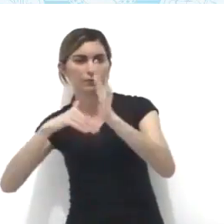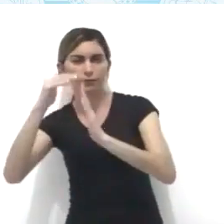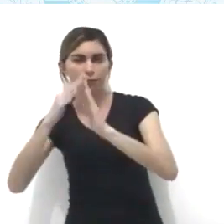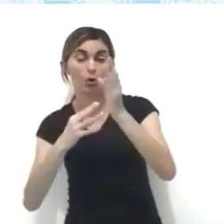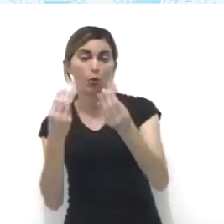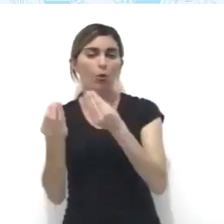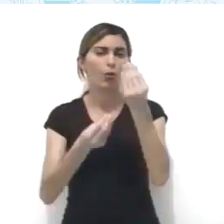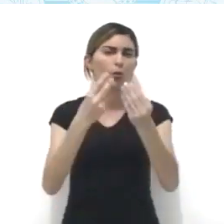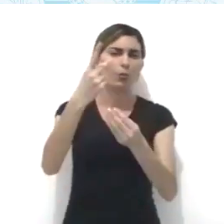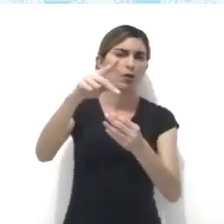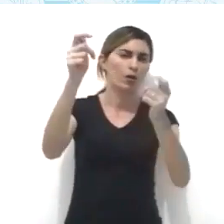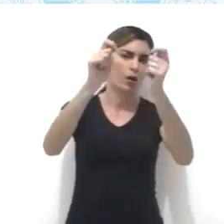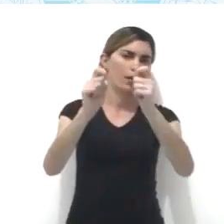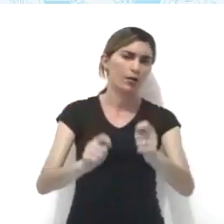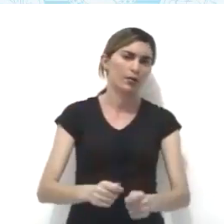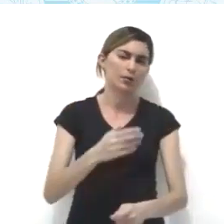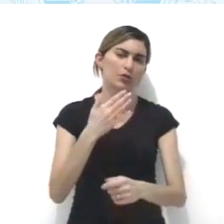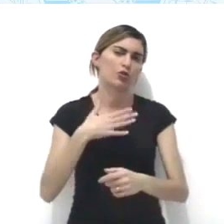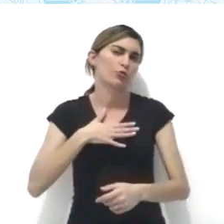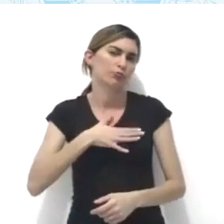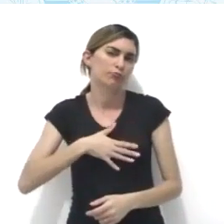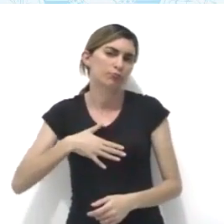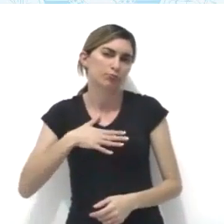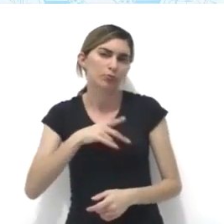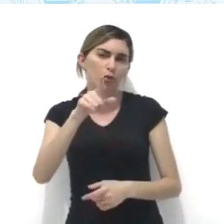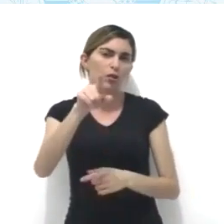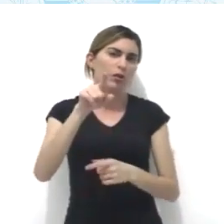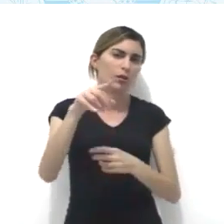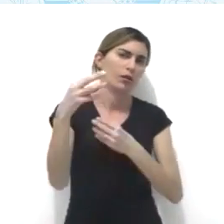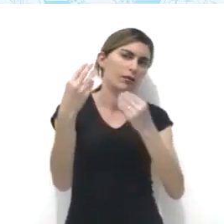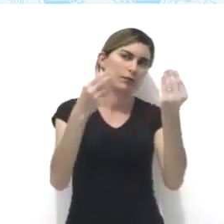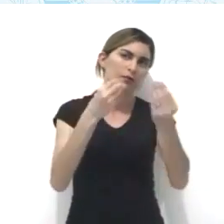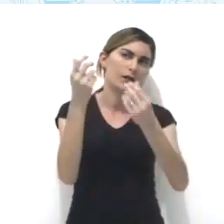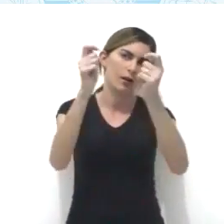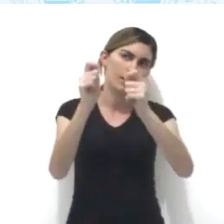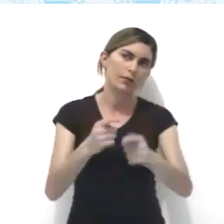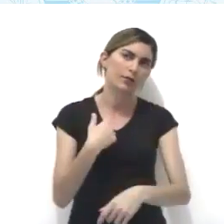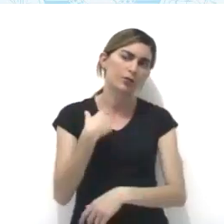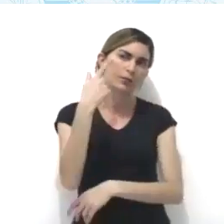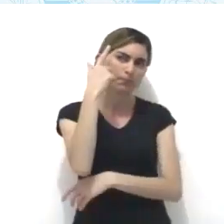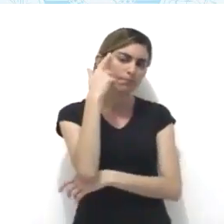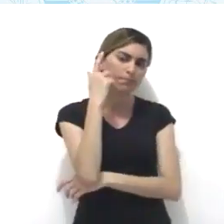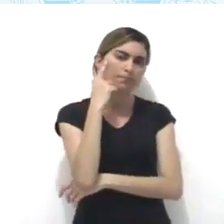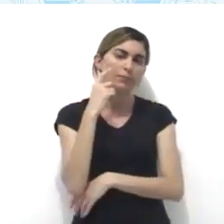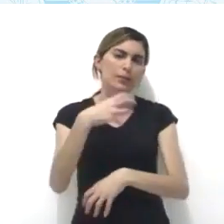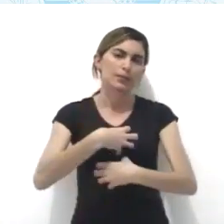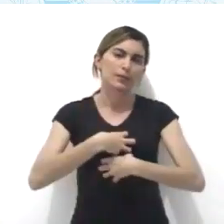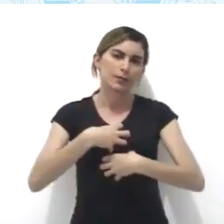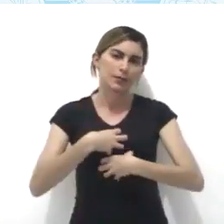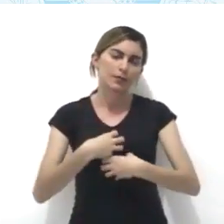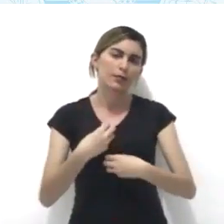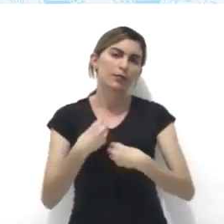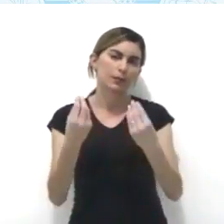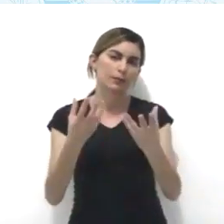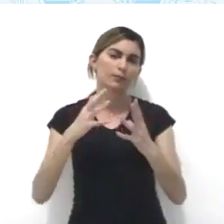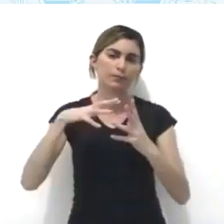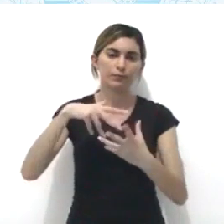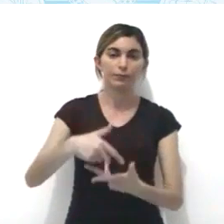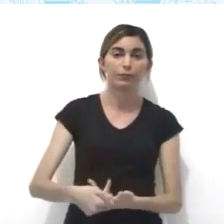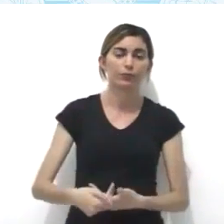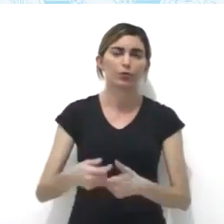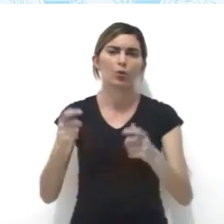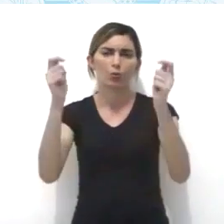como aquele seu artista preferido, como aquele artista que lhe deixa tanto intrigado, talvez se sinta diante do mundo.